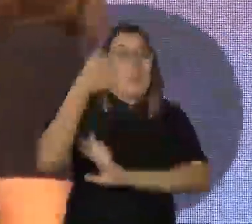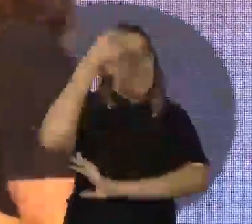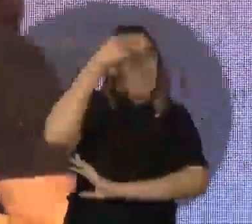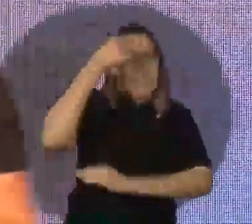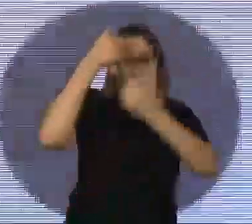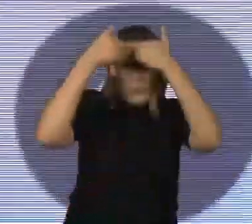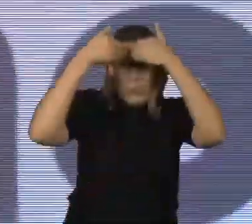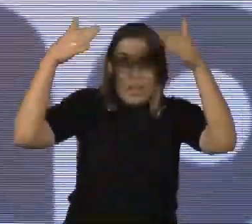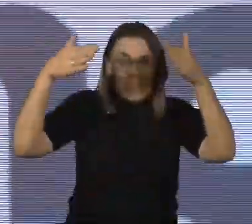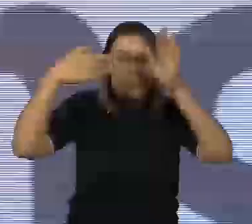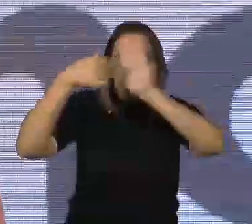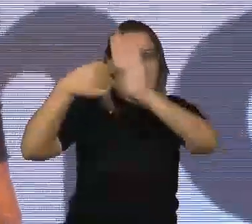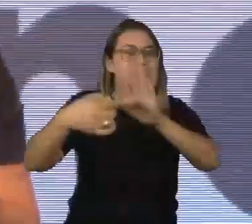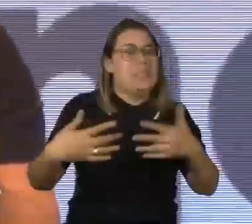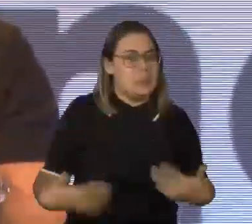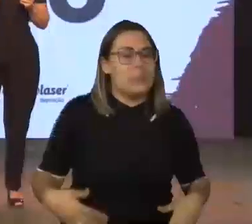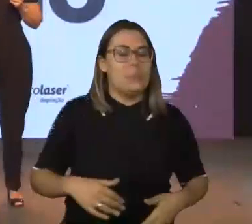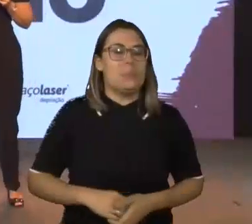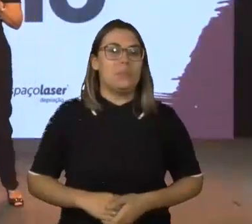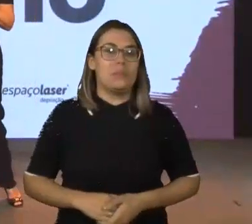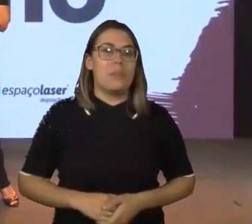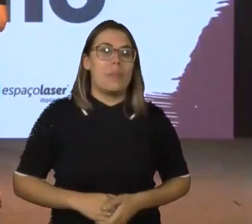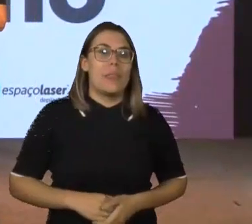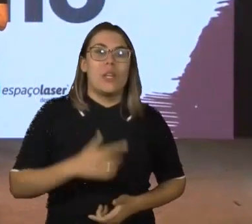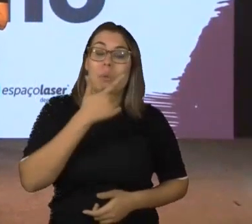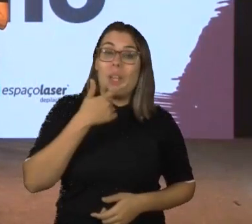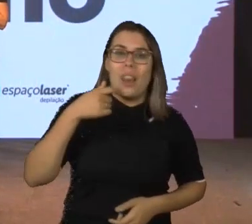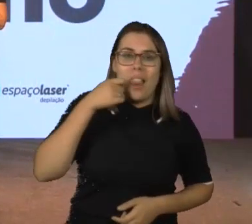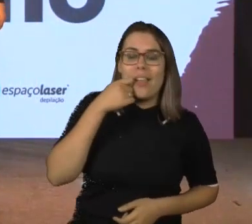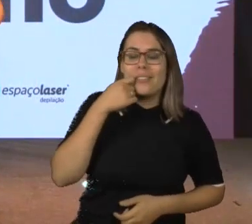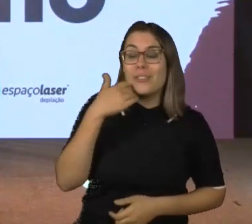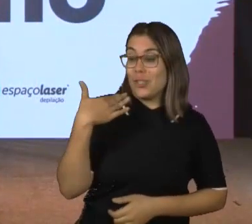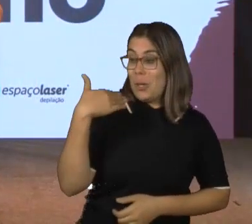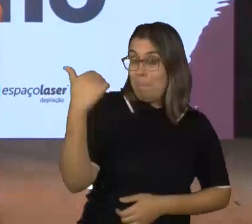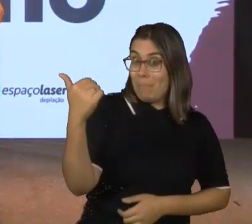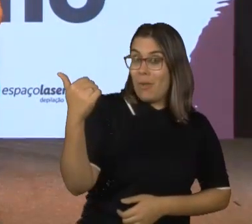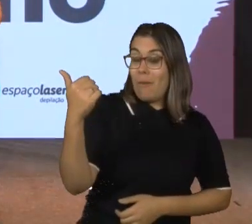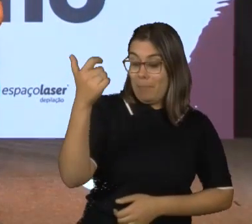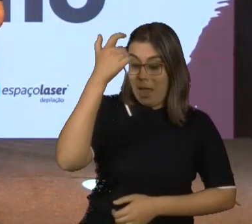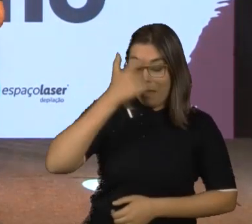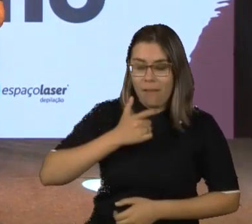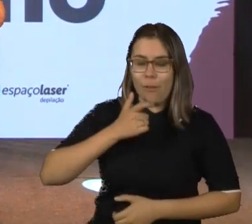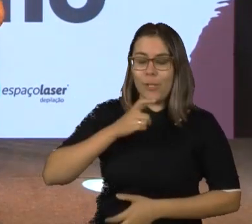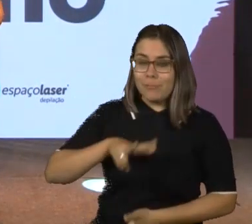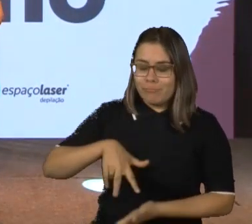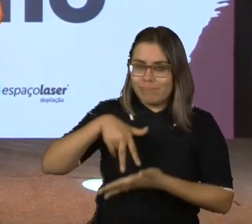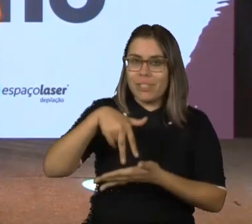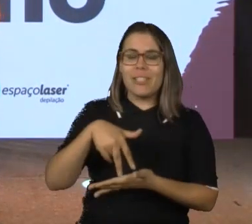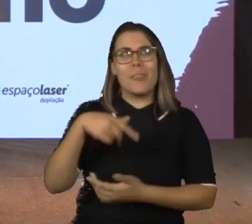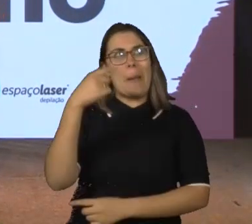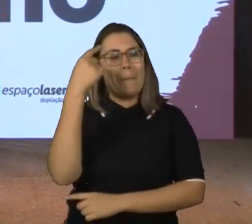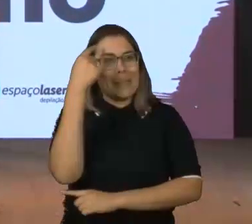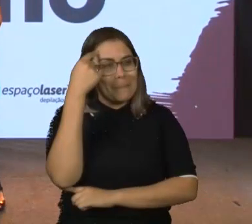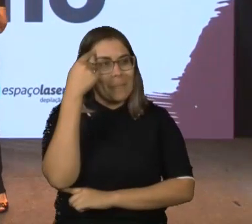Quando o Alex me convidou para fazer parte dessa mentoria, desse congresso de mentores, eu